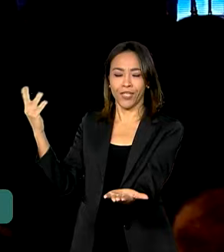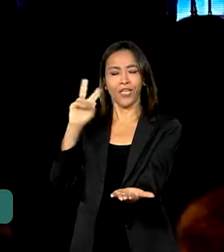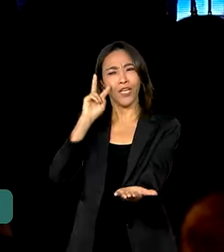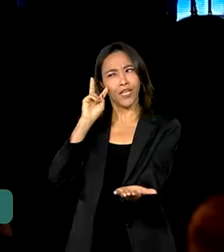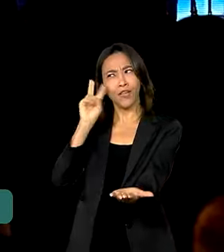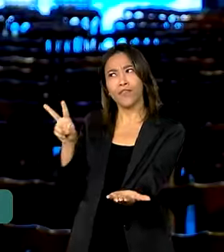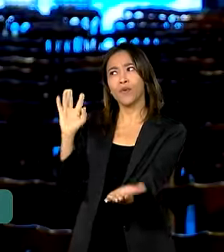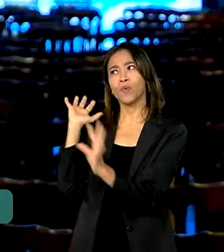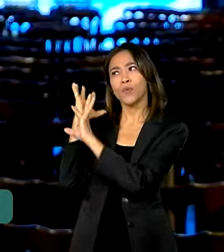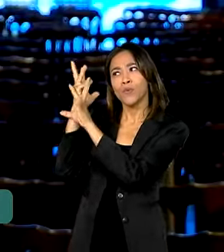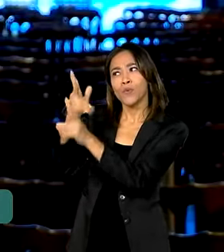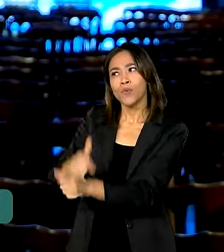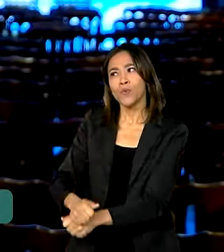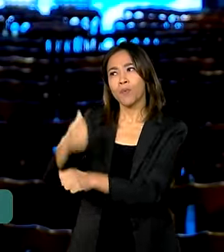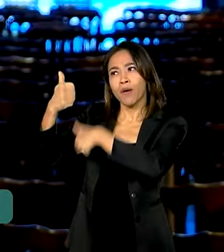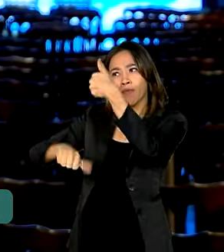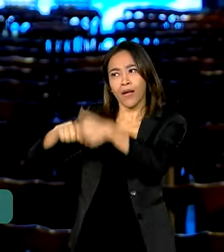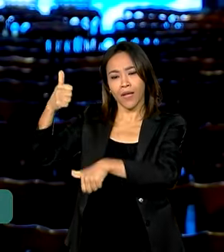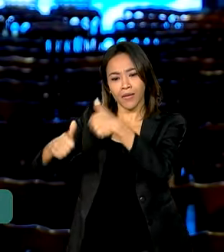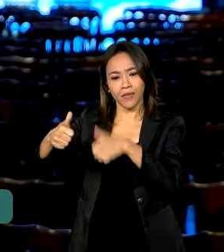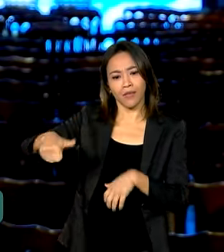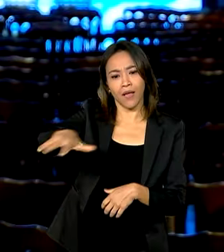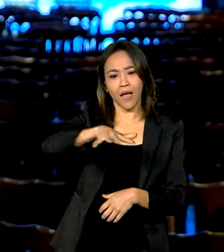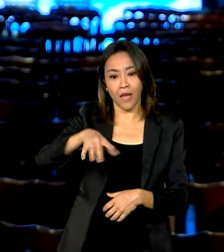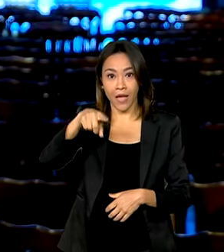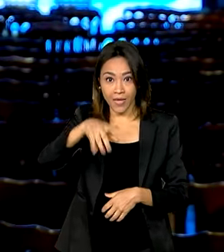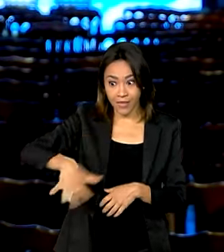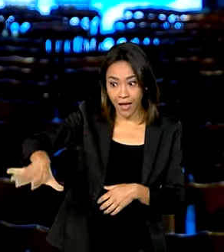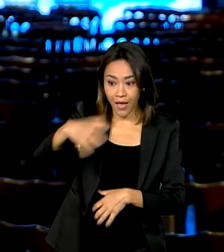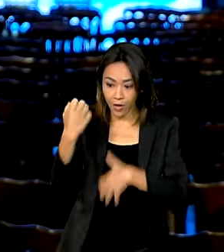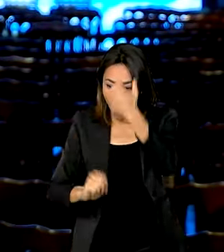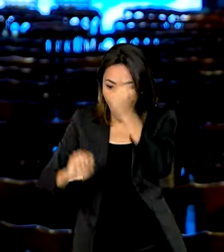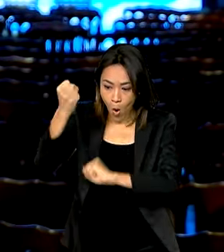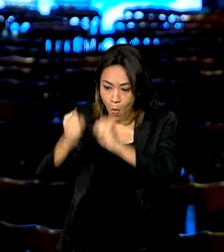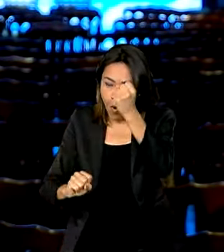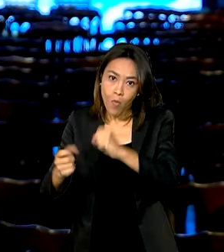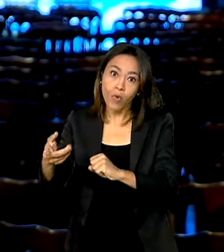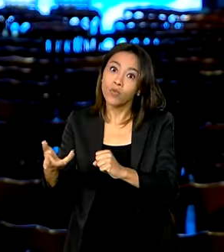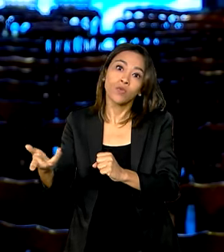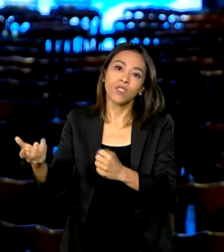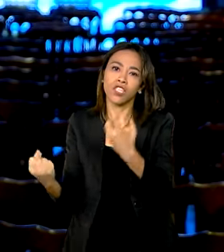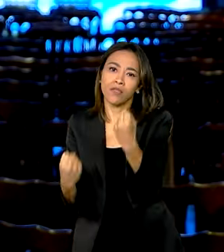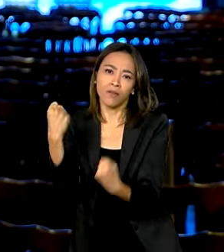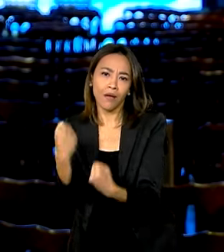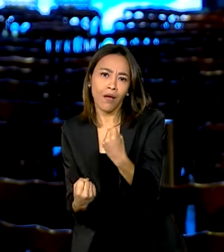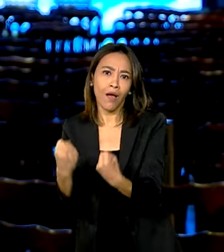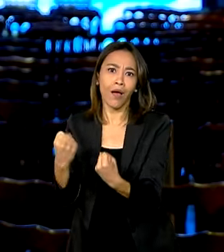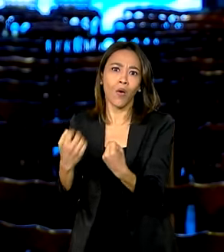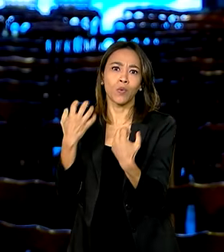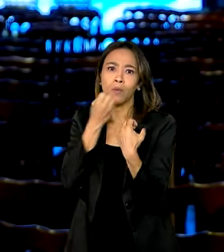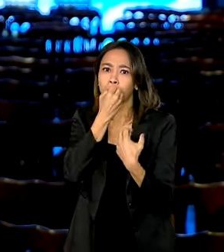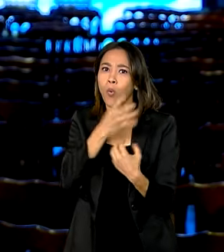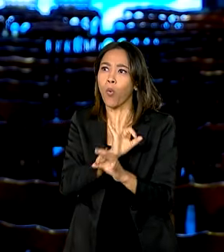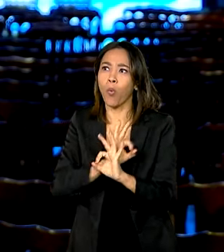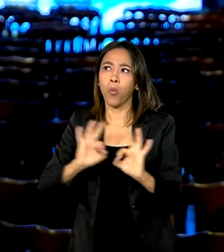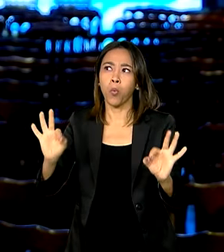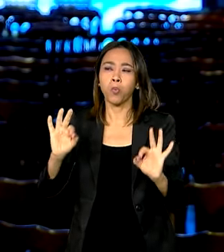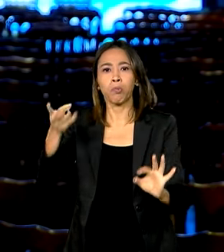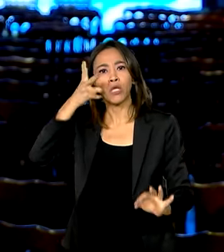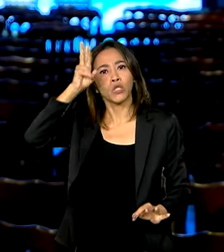balanço do setor. O setor automotivo está realizando o maior ciclo de investimentos do setor na história do país,